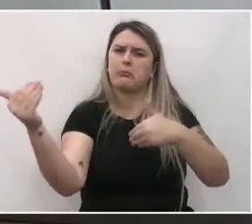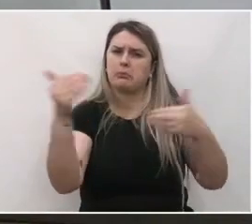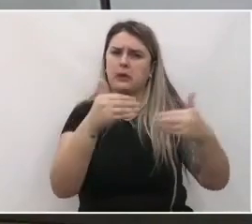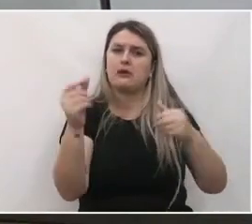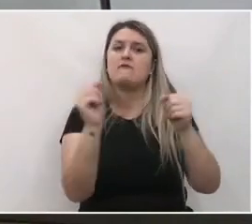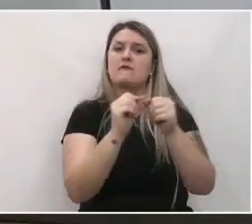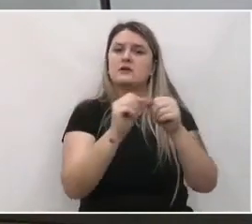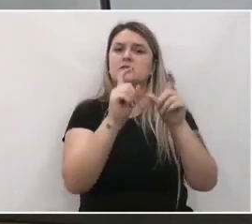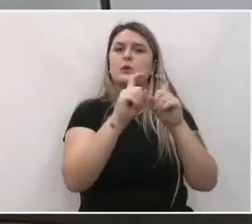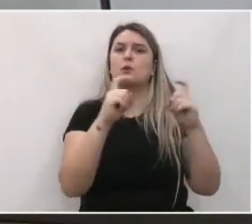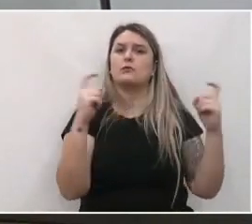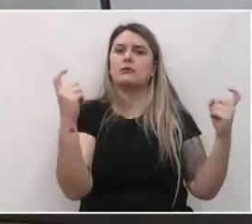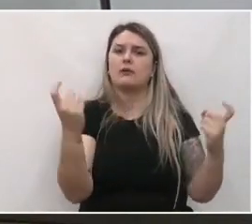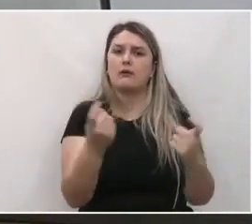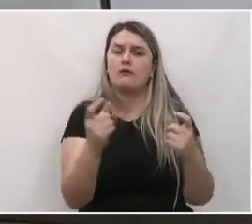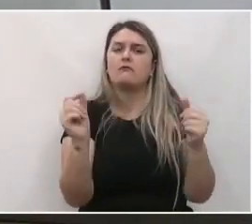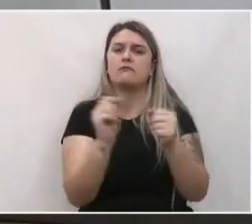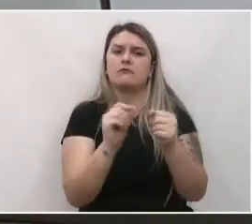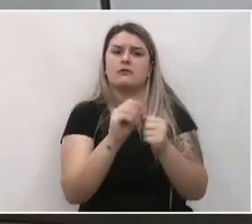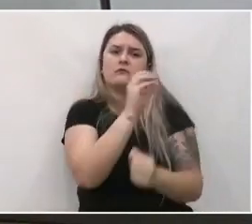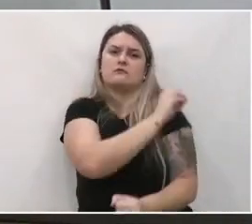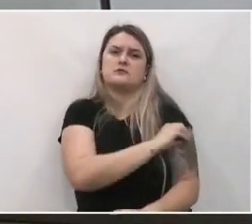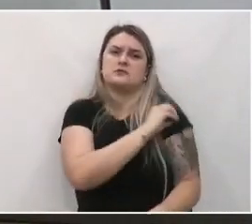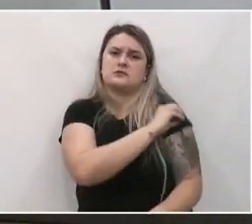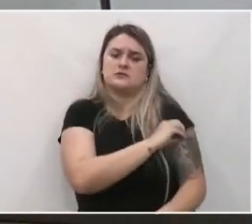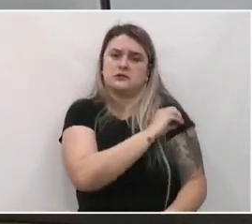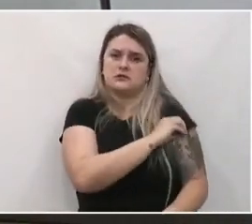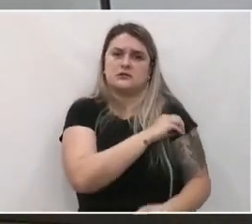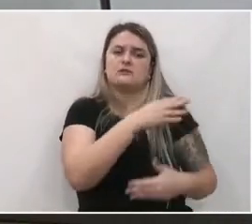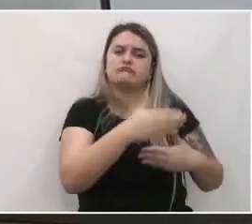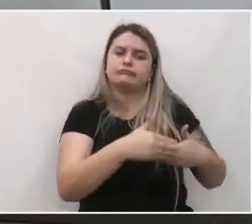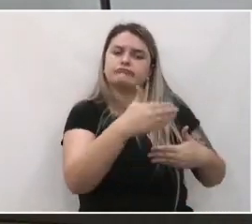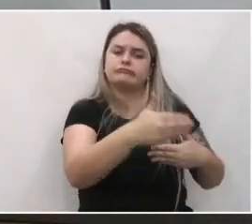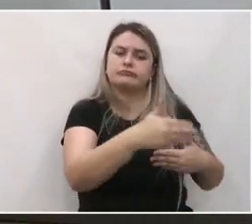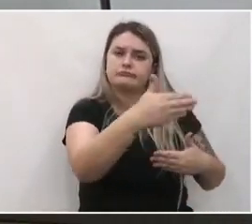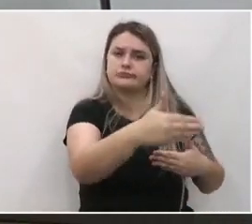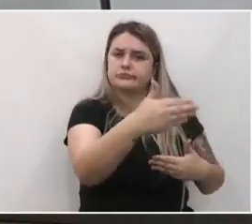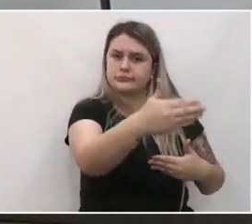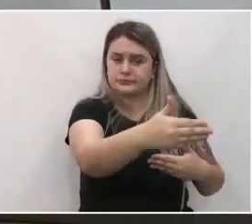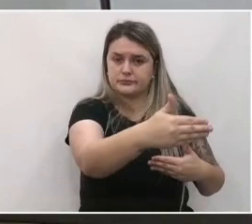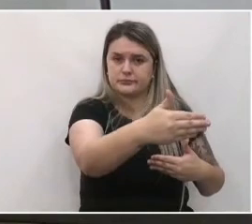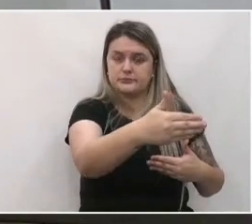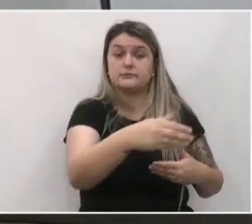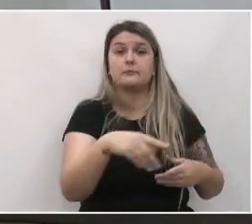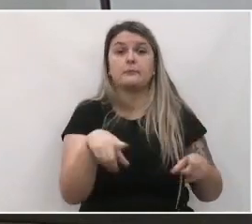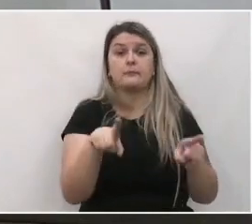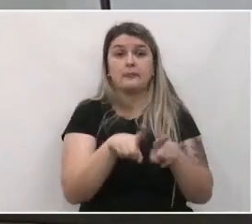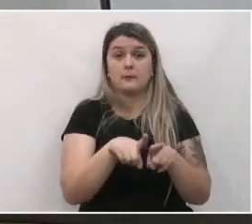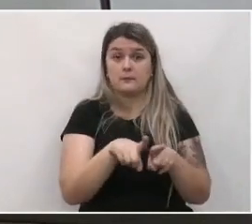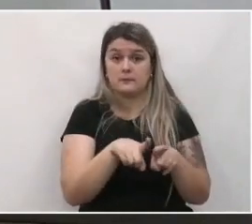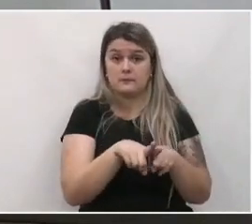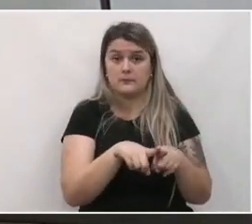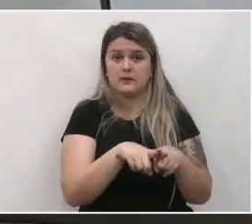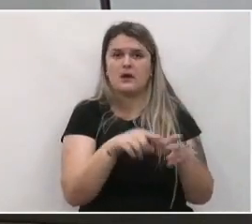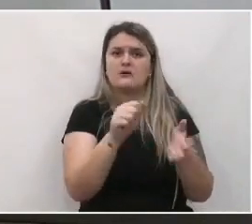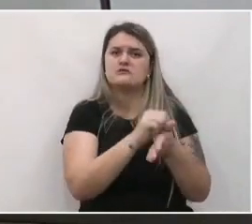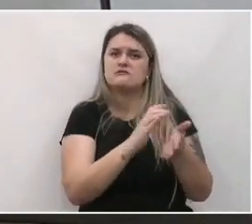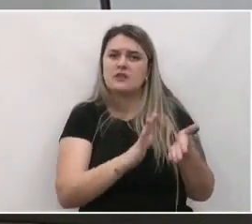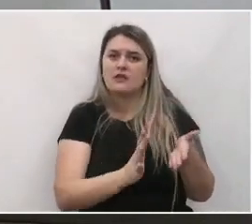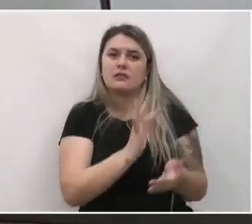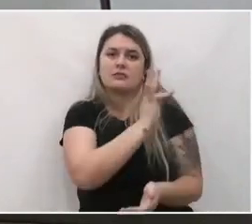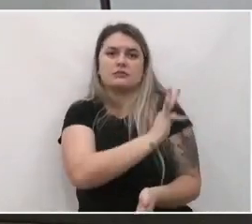as oficinas e as audiências públicas ocorrem ao longo das quatro fases. Além disso, as atividades